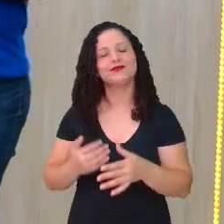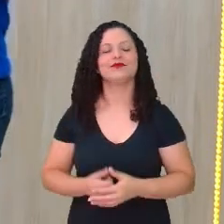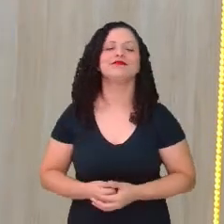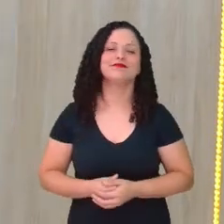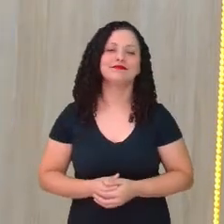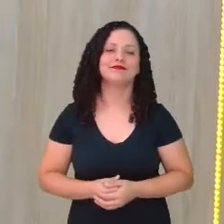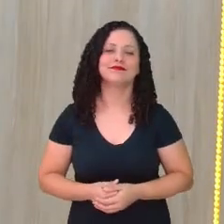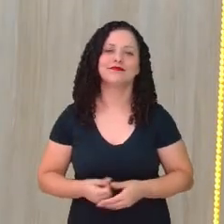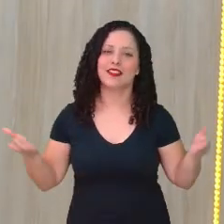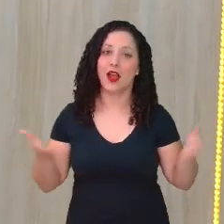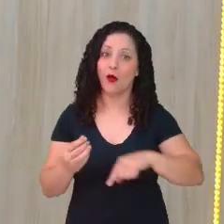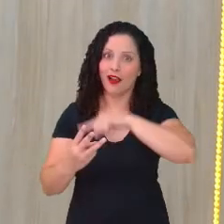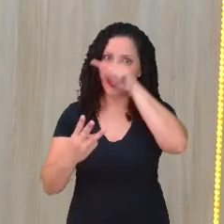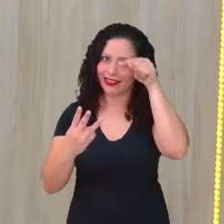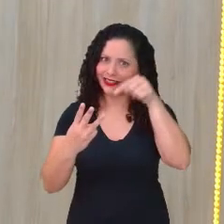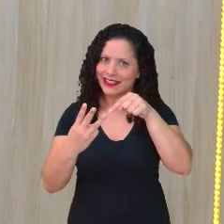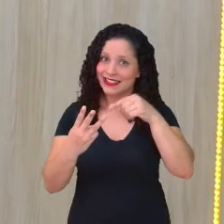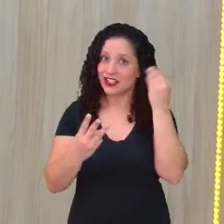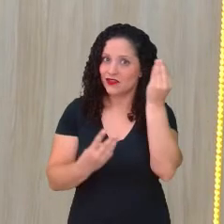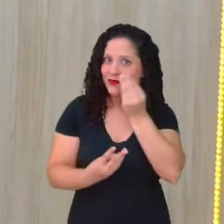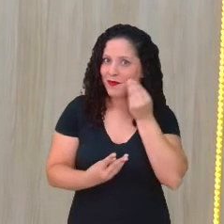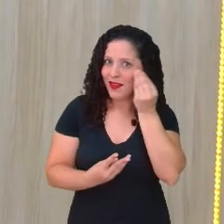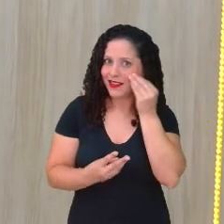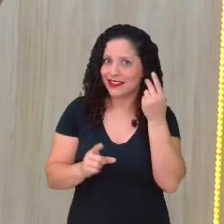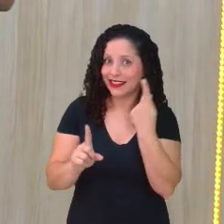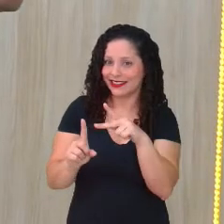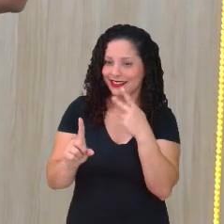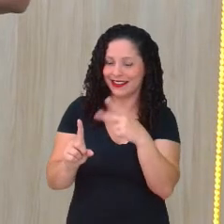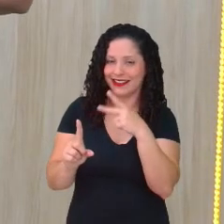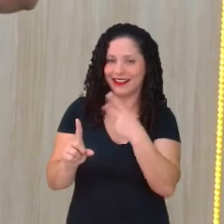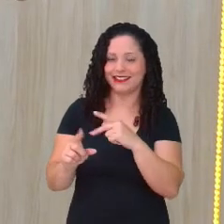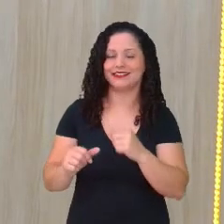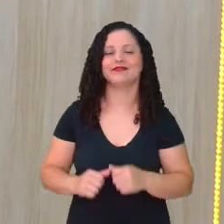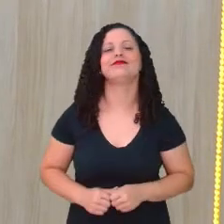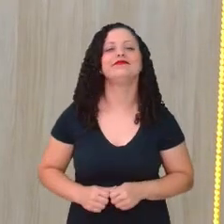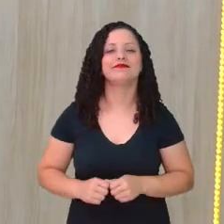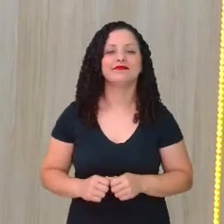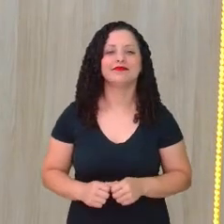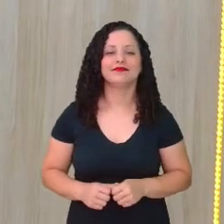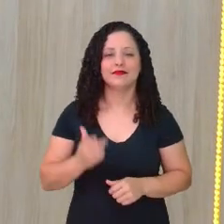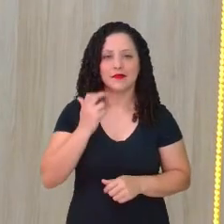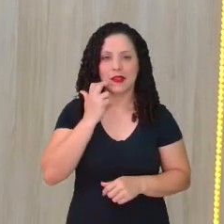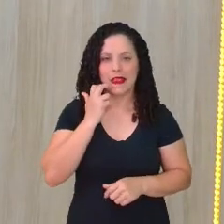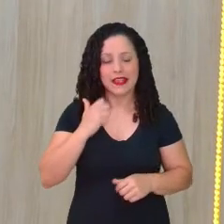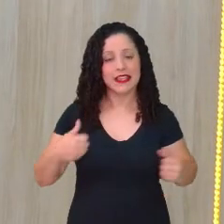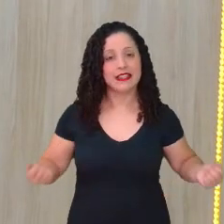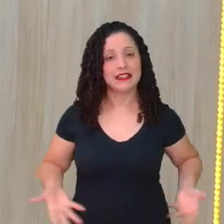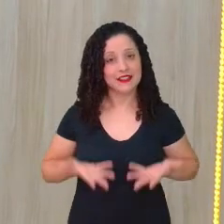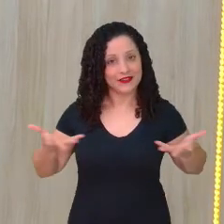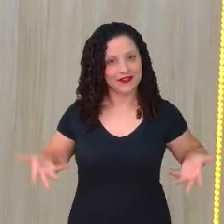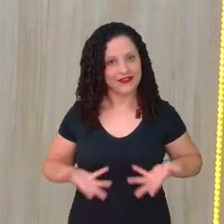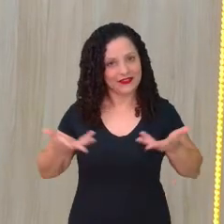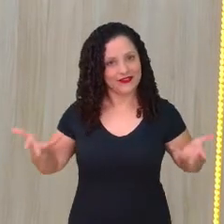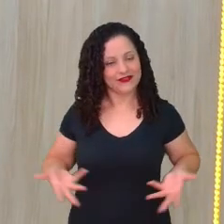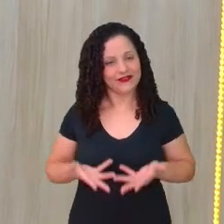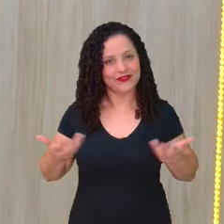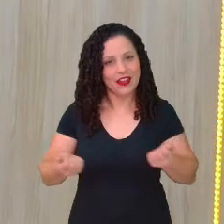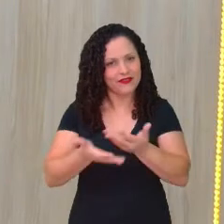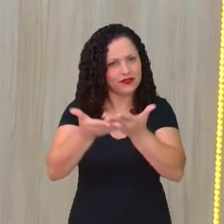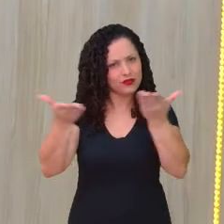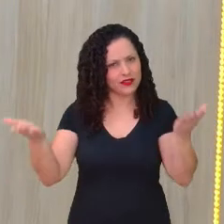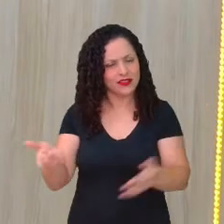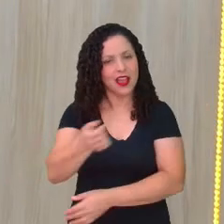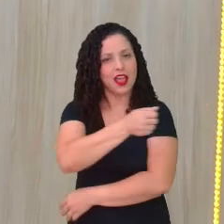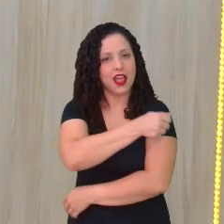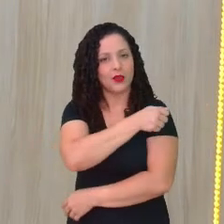vamos à terceira experiência de Clarice, não é, que ela conta. Eu gostaria de incentivar, não é, nossos alunos e alunas